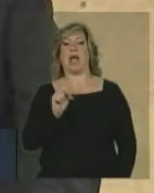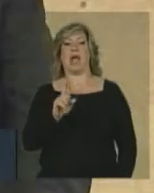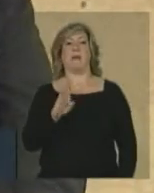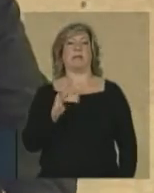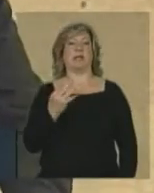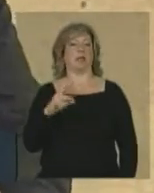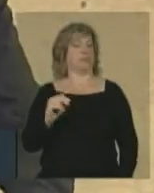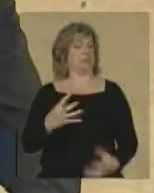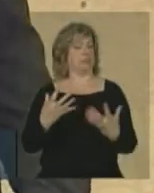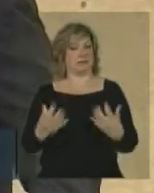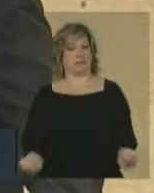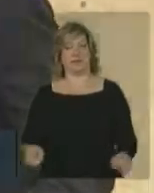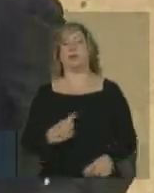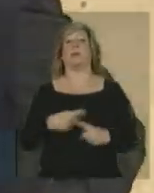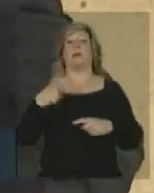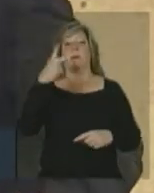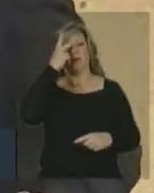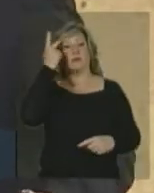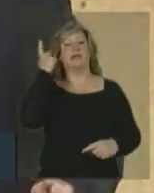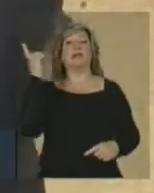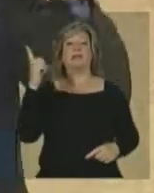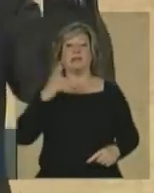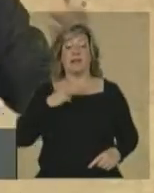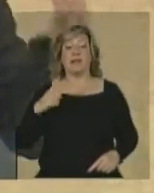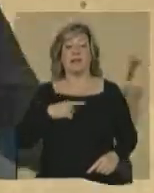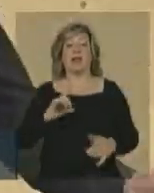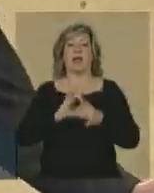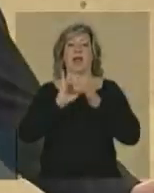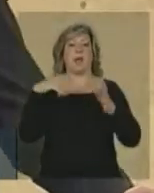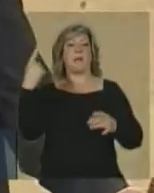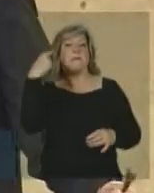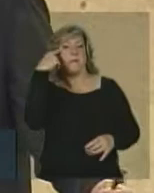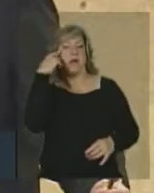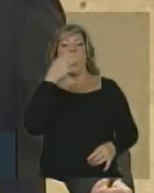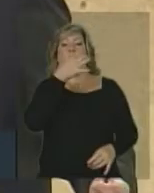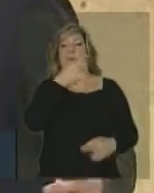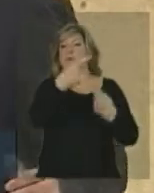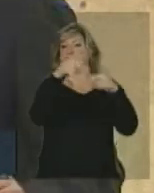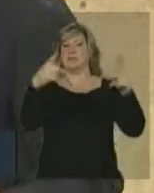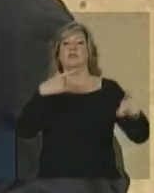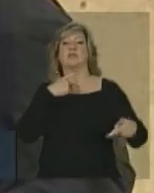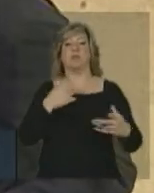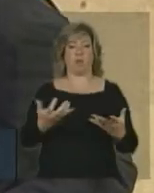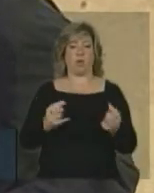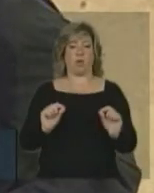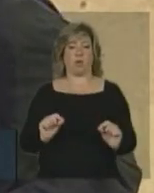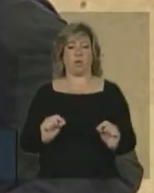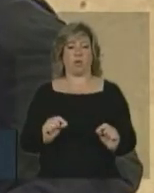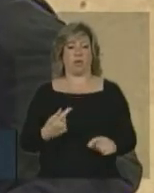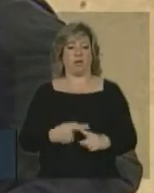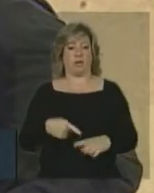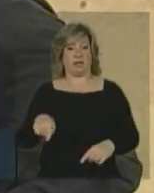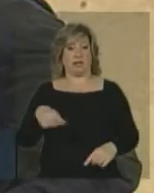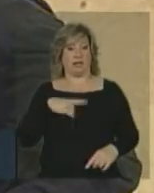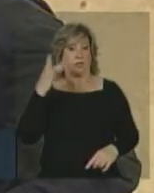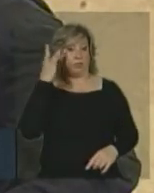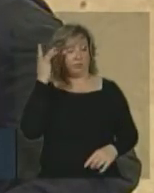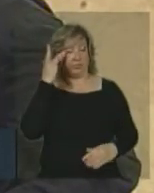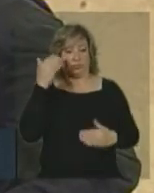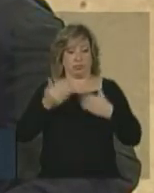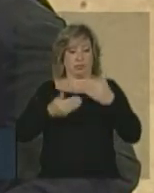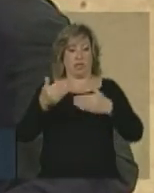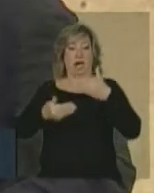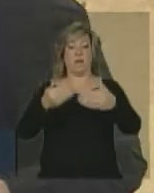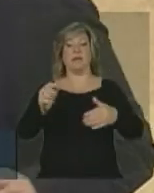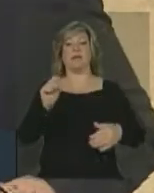pessoas tenham a liberdade de poder pensar como querem expressar livremente suas opiniões. Depois que isto hoje está amadurecido na sociedade brasileira,